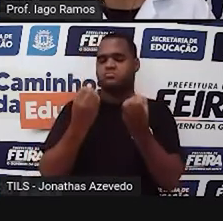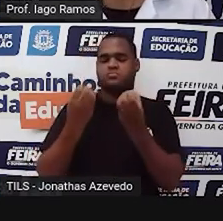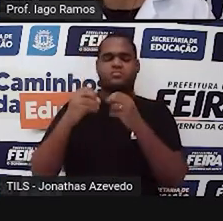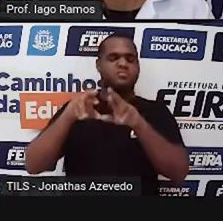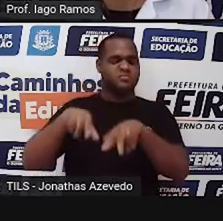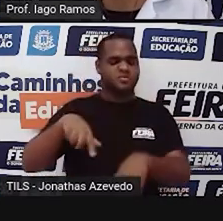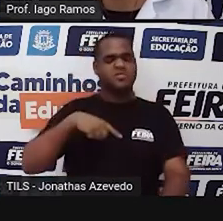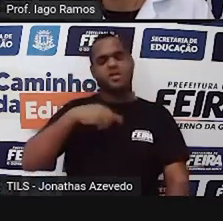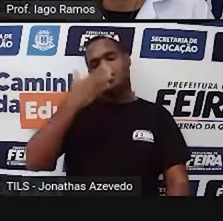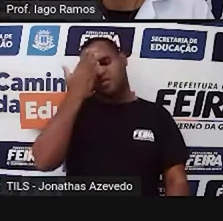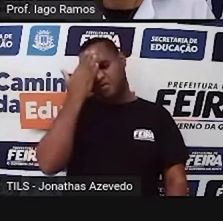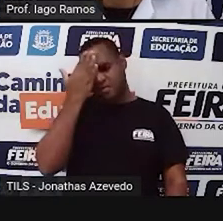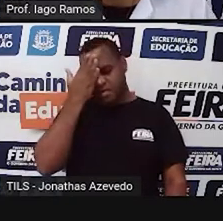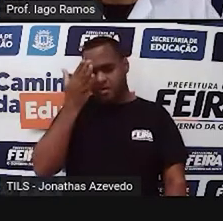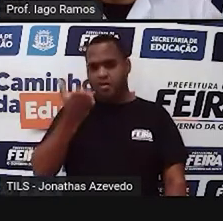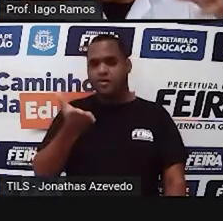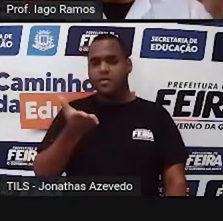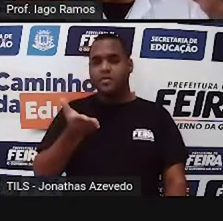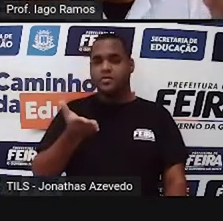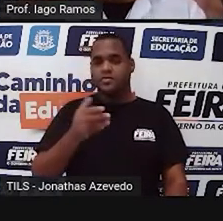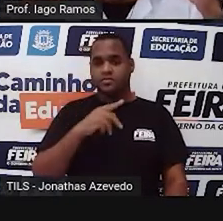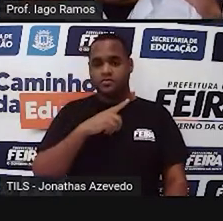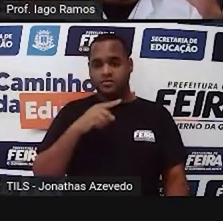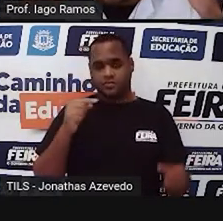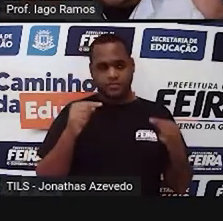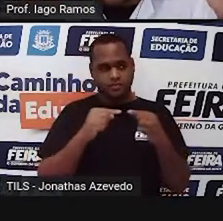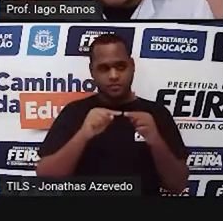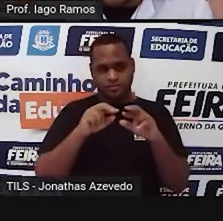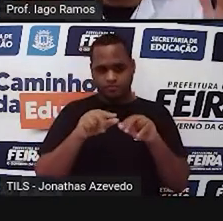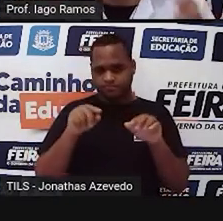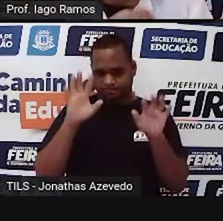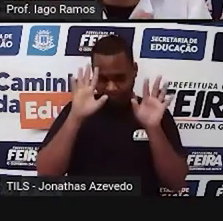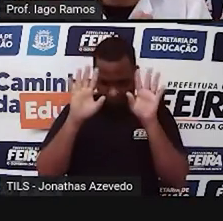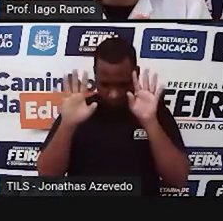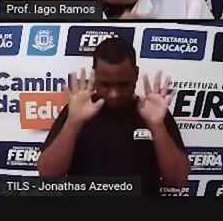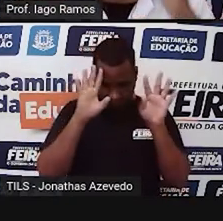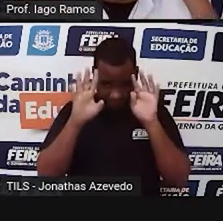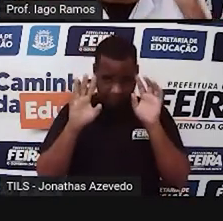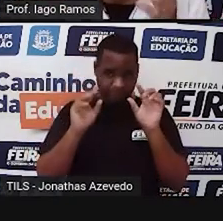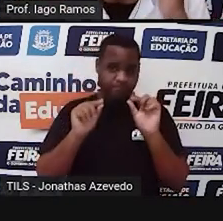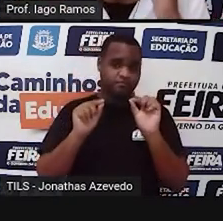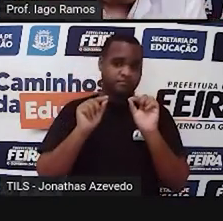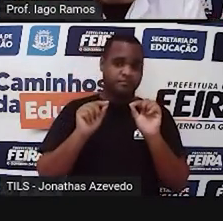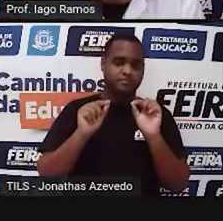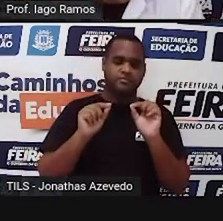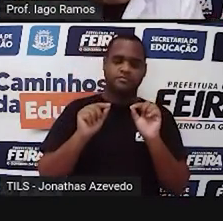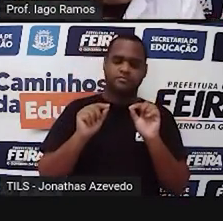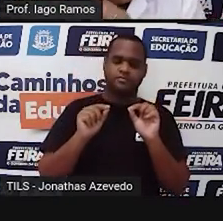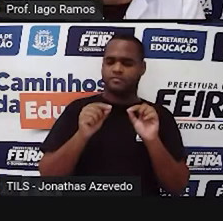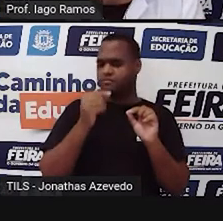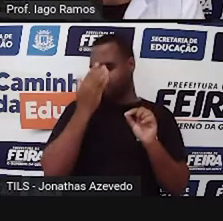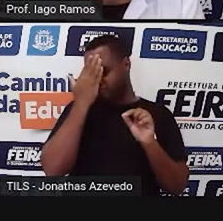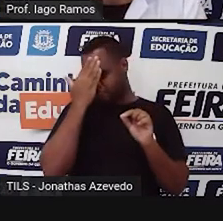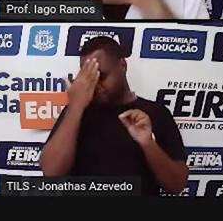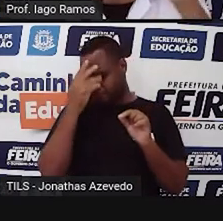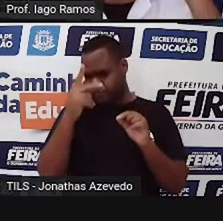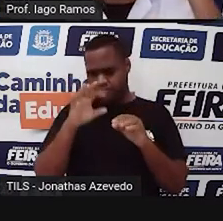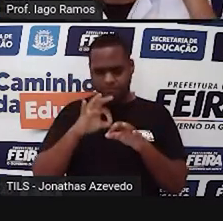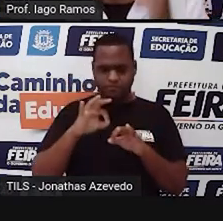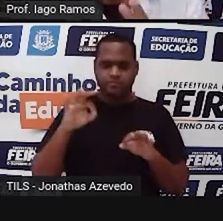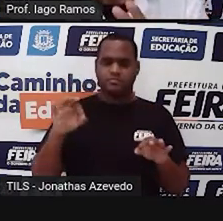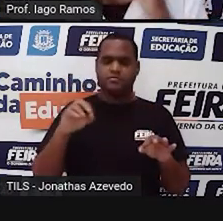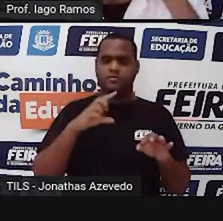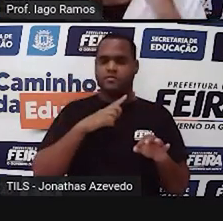coisa sobre medidas. Dá aí, faz essa reflexãozinha aí. O quanto é que você sabe sobre medidas?